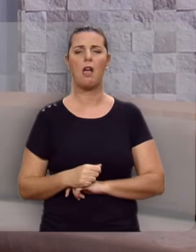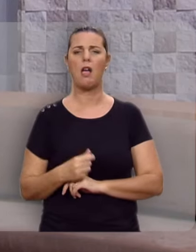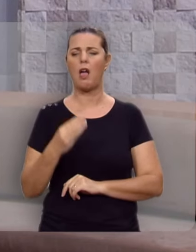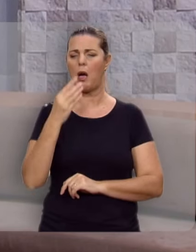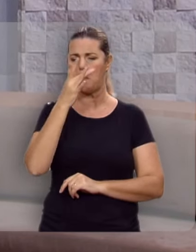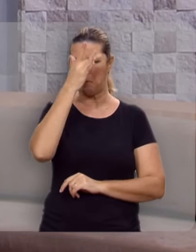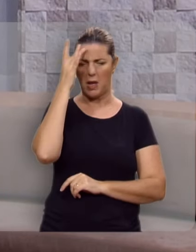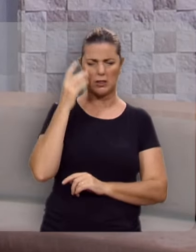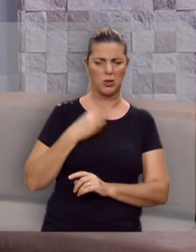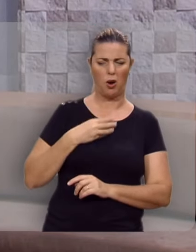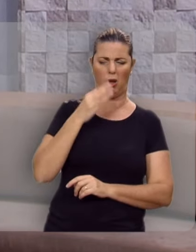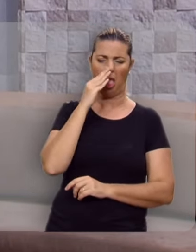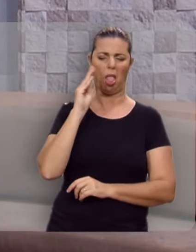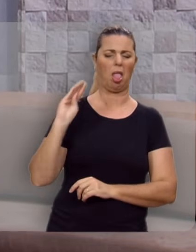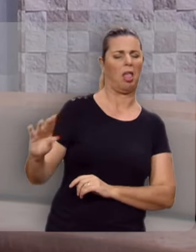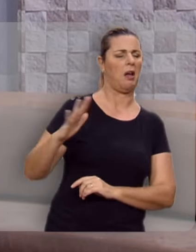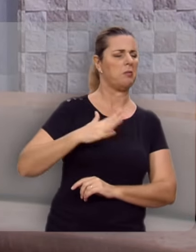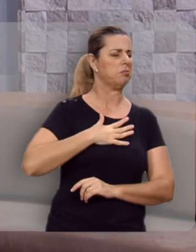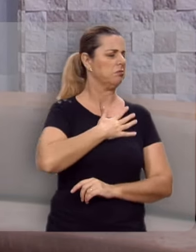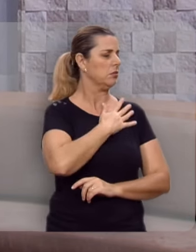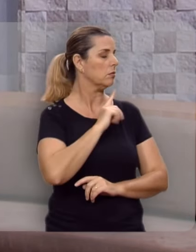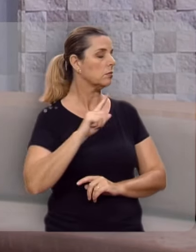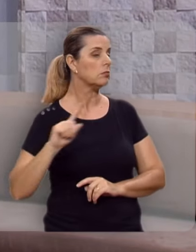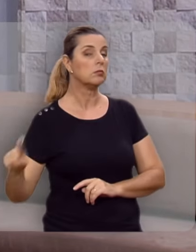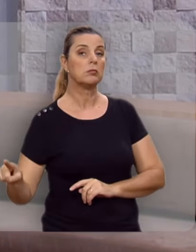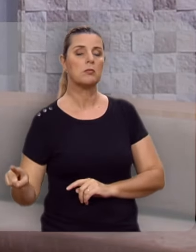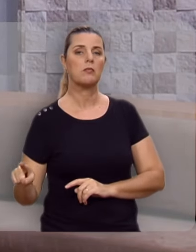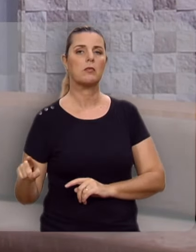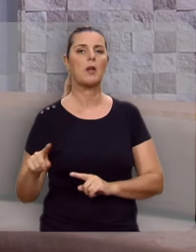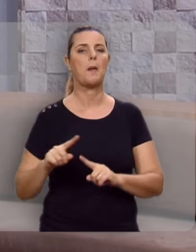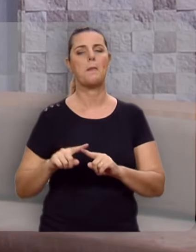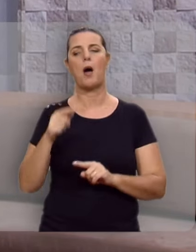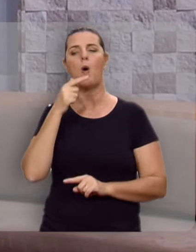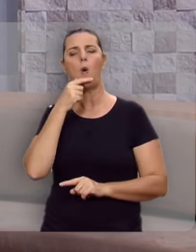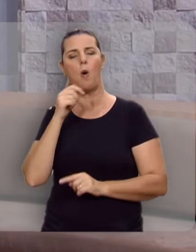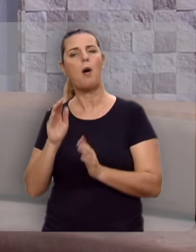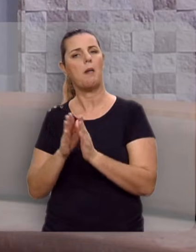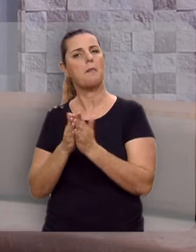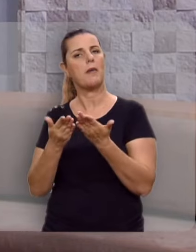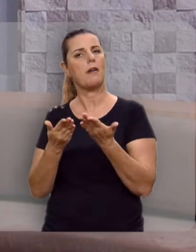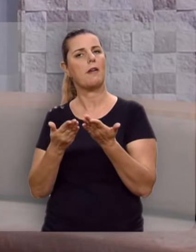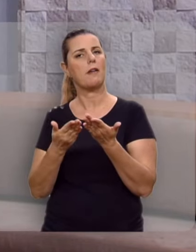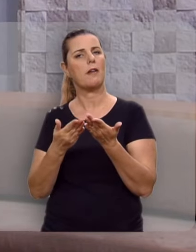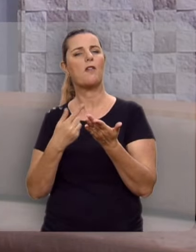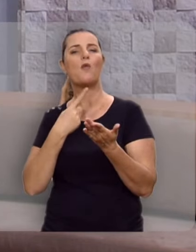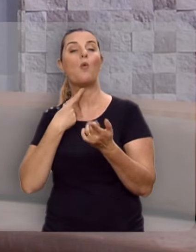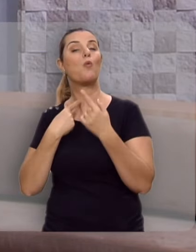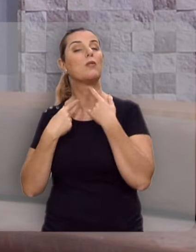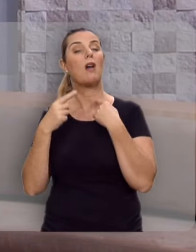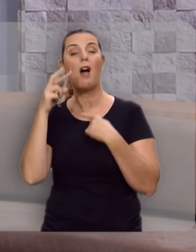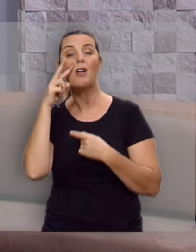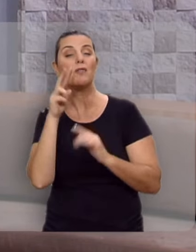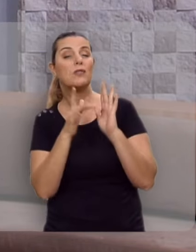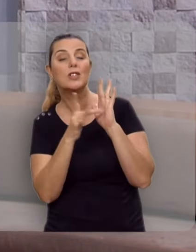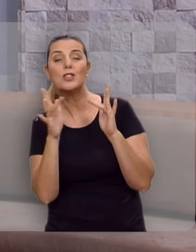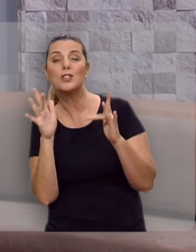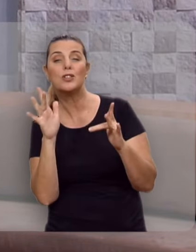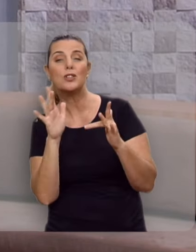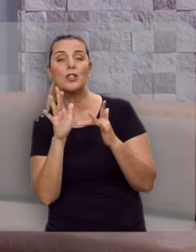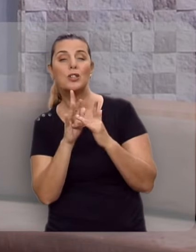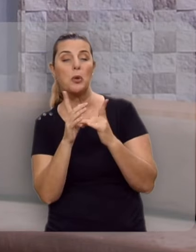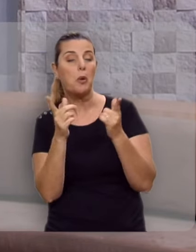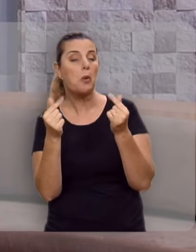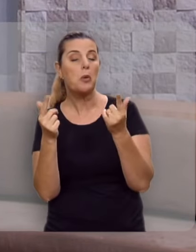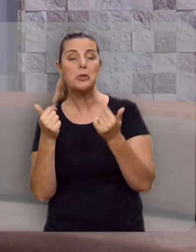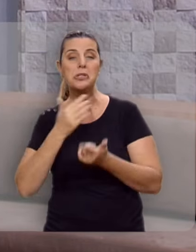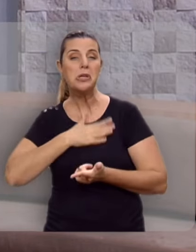homem desprezado e odiado na sua cidade. Mas esse homem, diz a Bíblia, que deseja ver a Jesus. O dinheiro